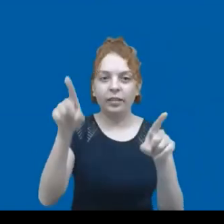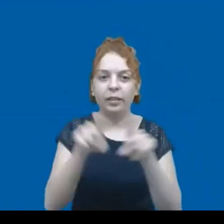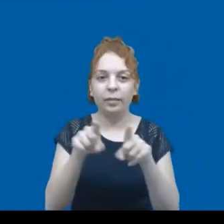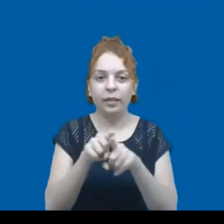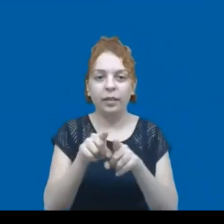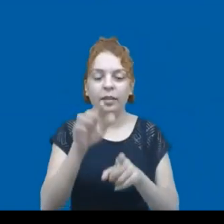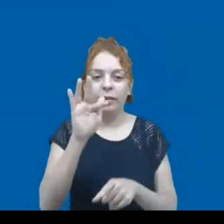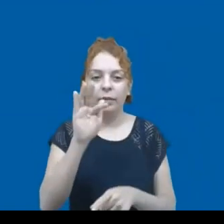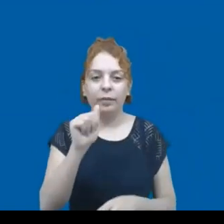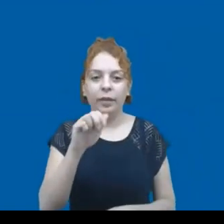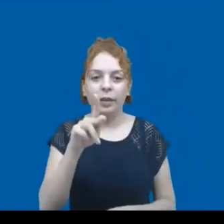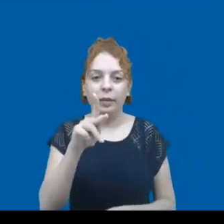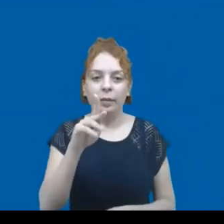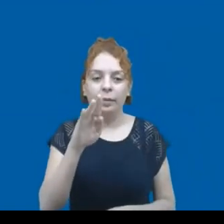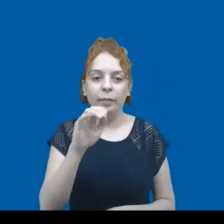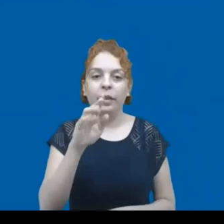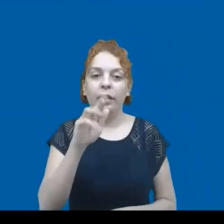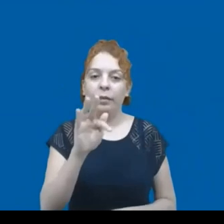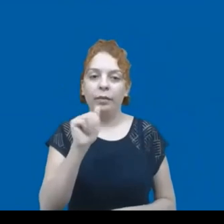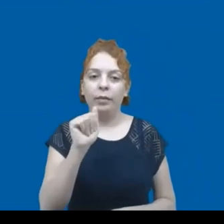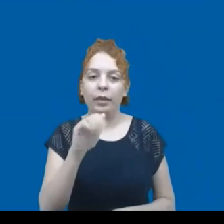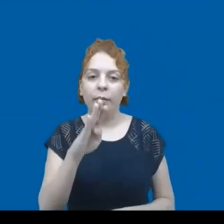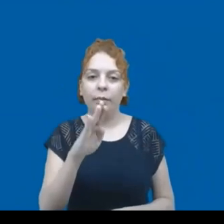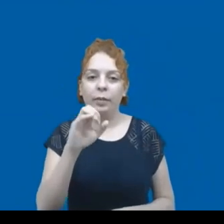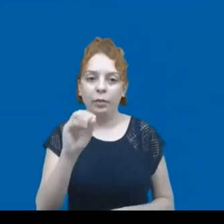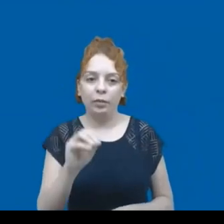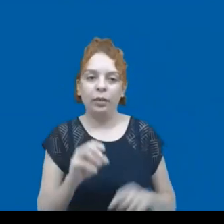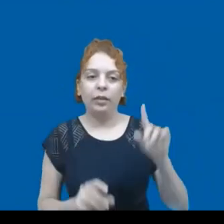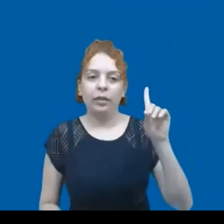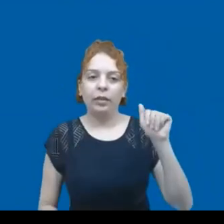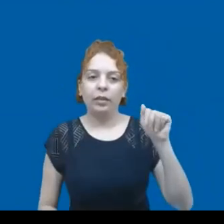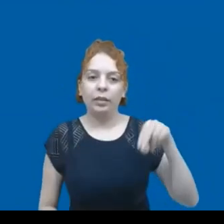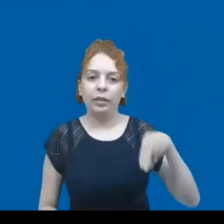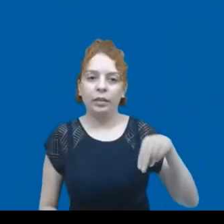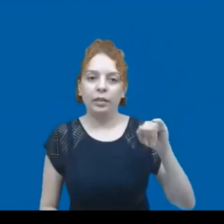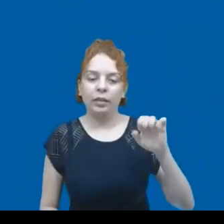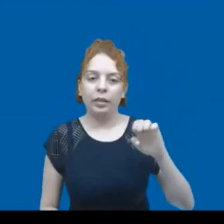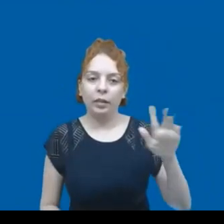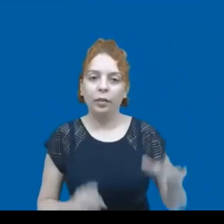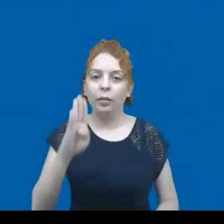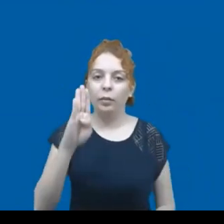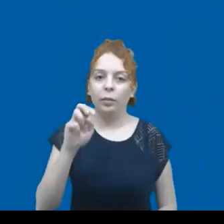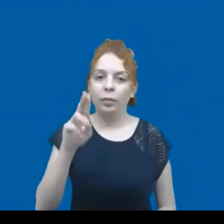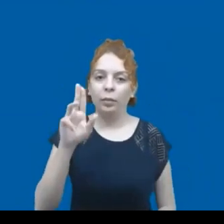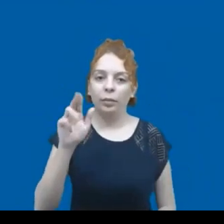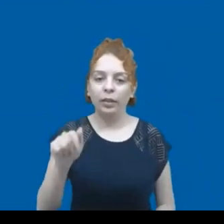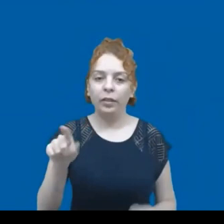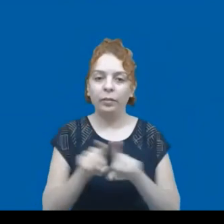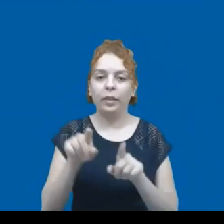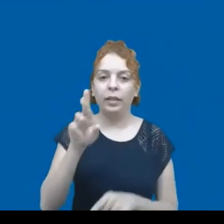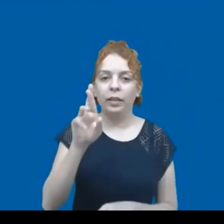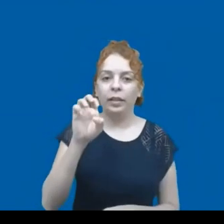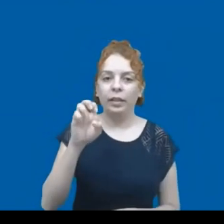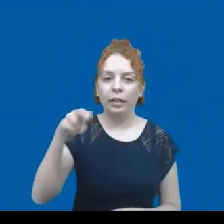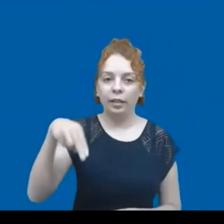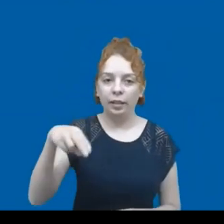Fábio, ao Daniel e à Buba por terem estado aqui conosco hoje. E agradeço principalmente ao Renê e a toda a equipe